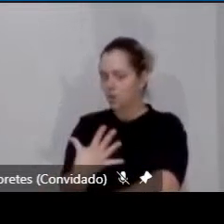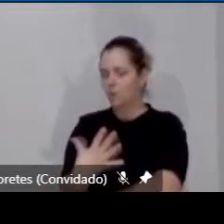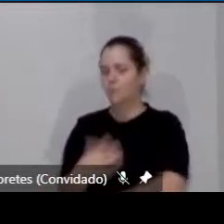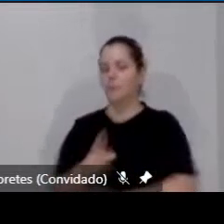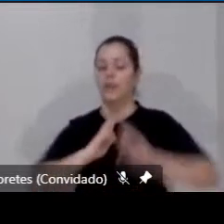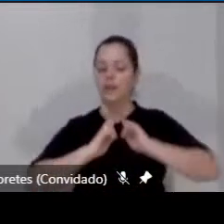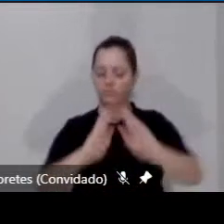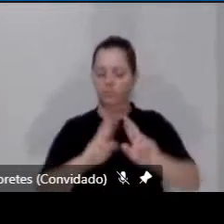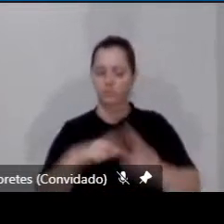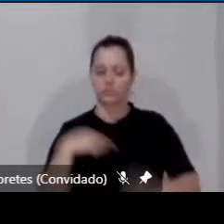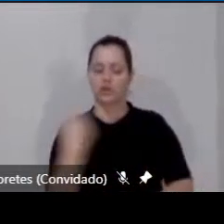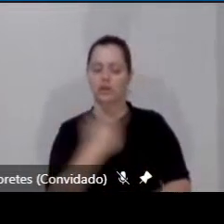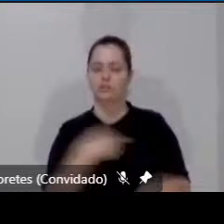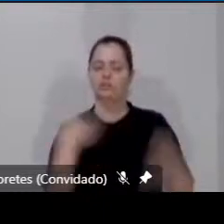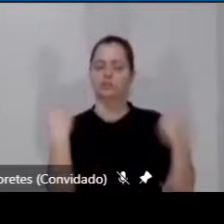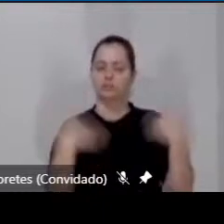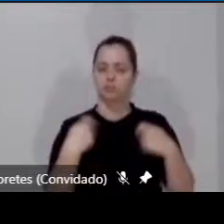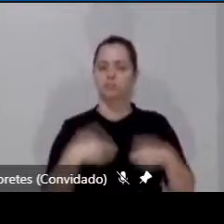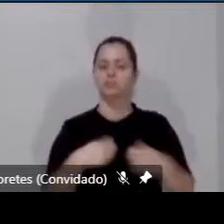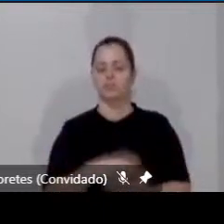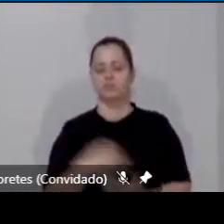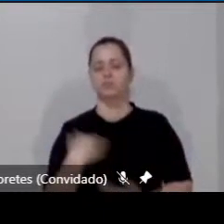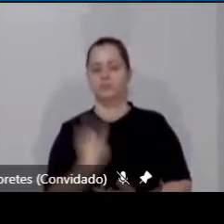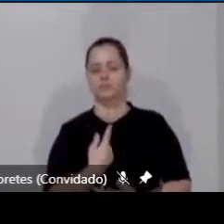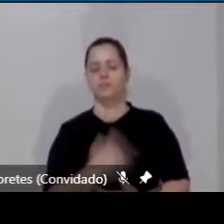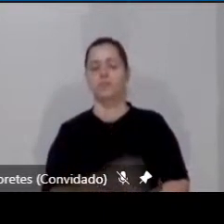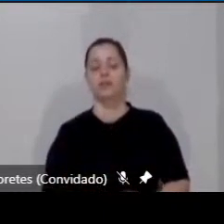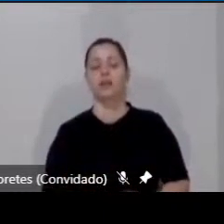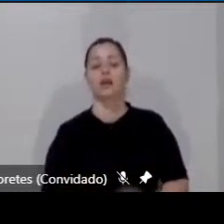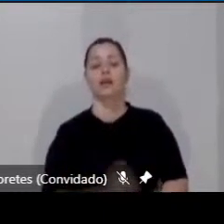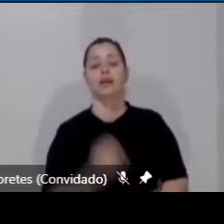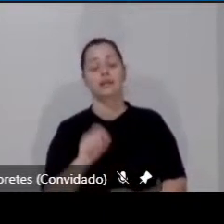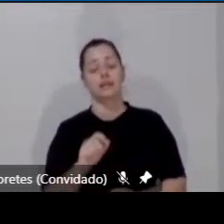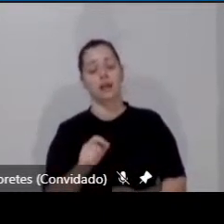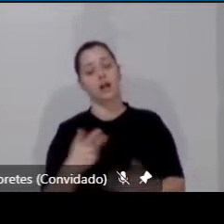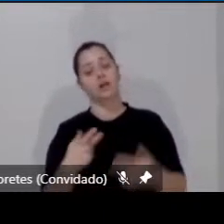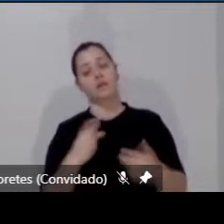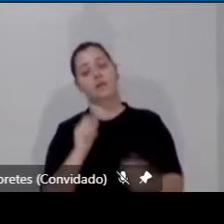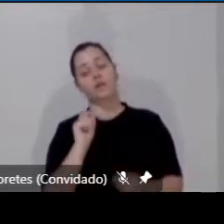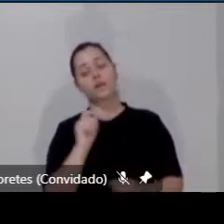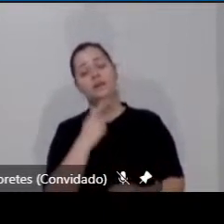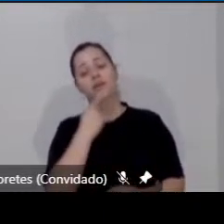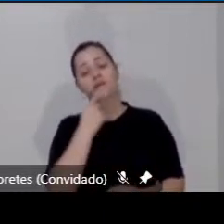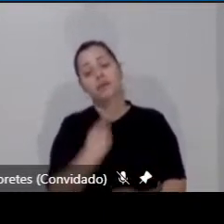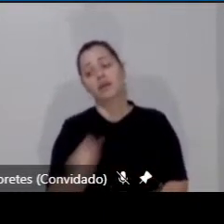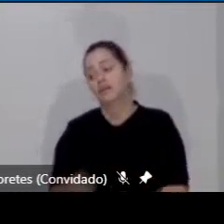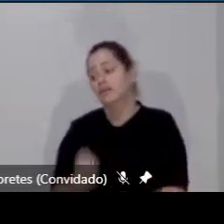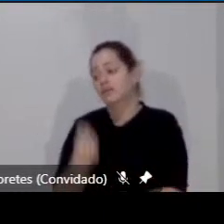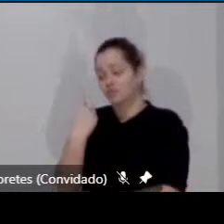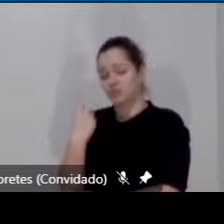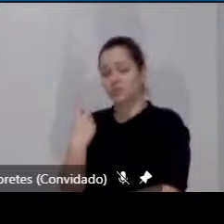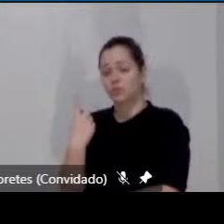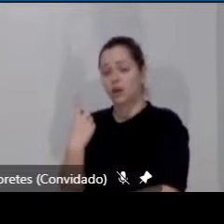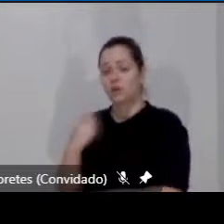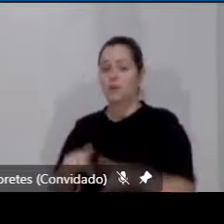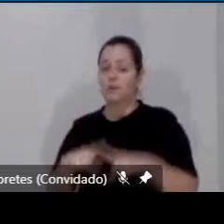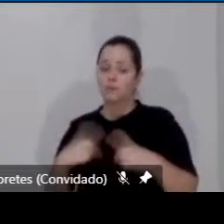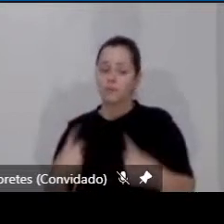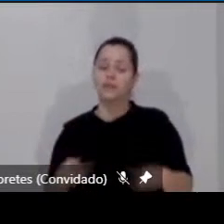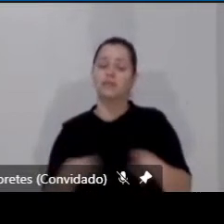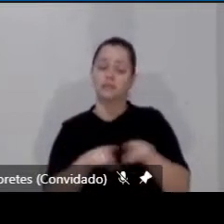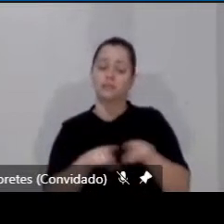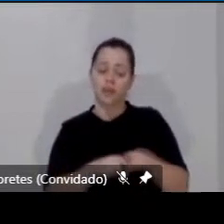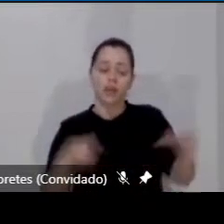nossas necessidades. E aí, esse é um dilema individual, mas é um dilema coletivo.